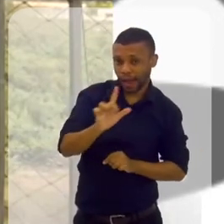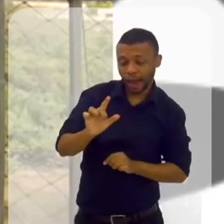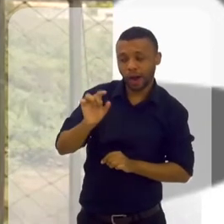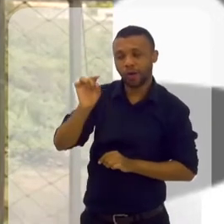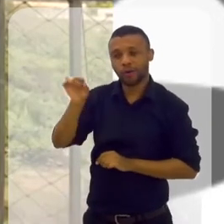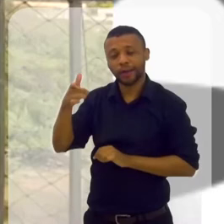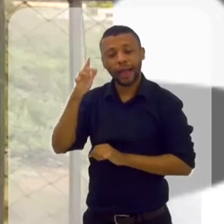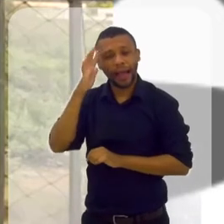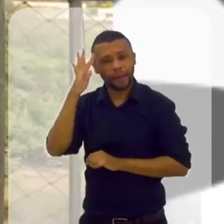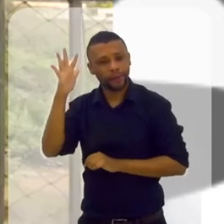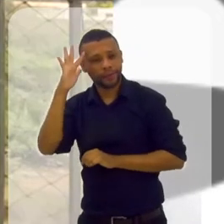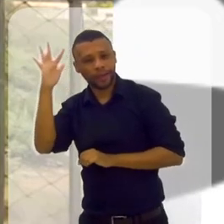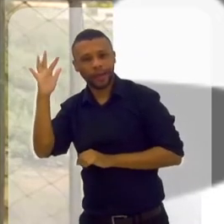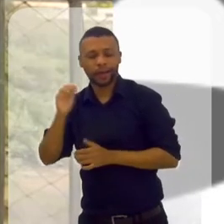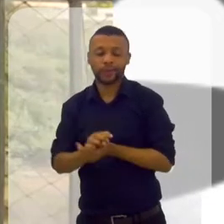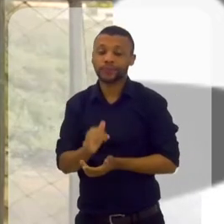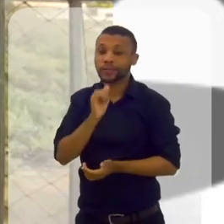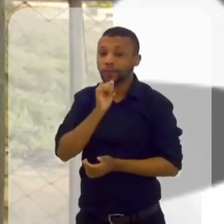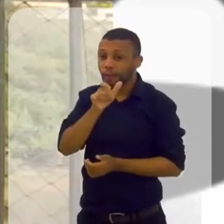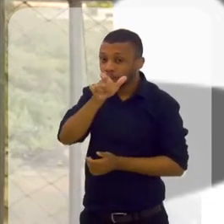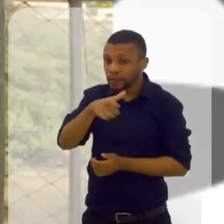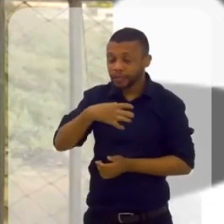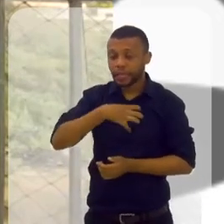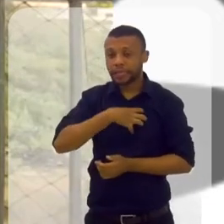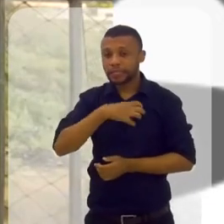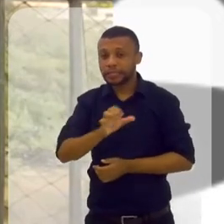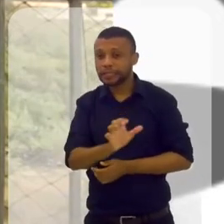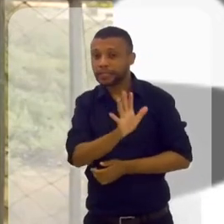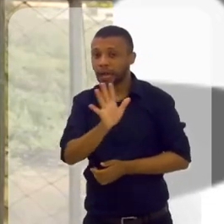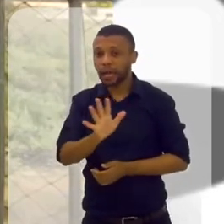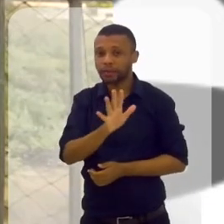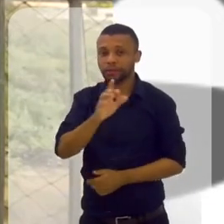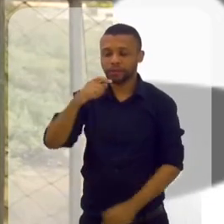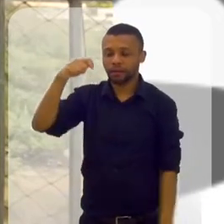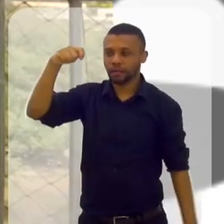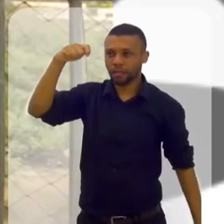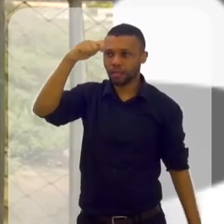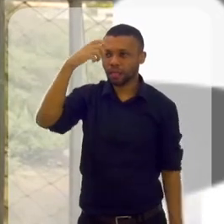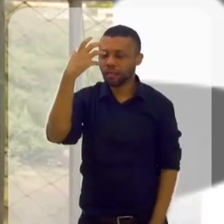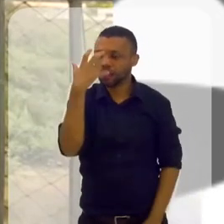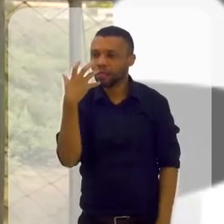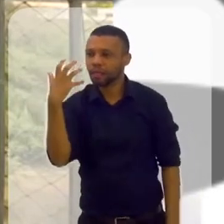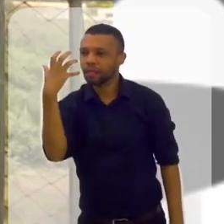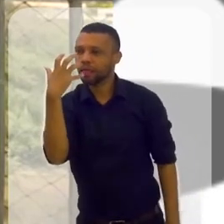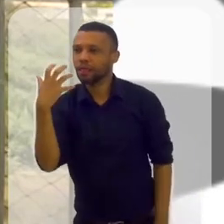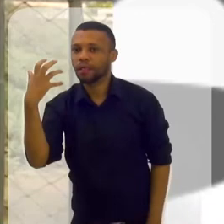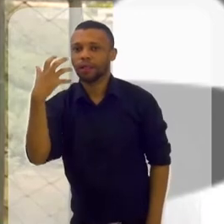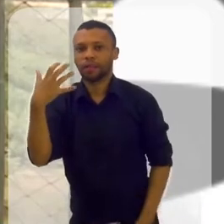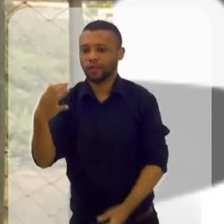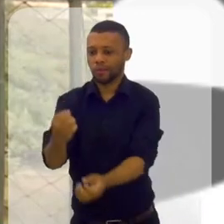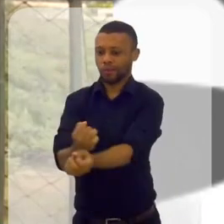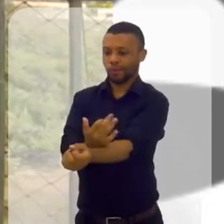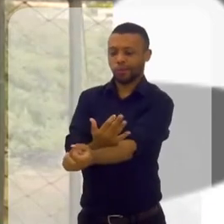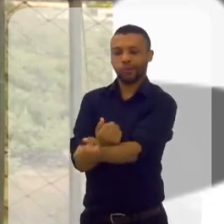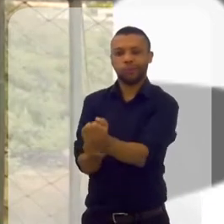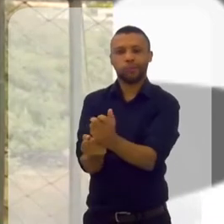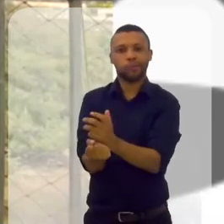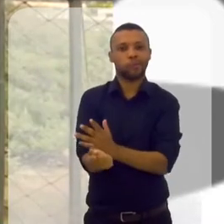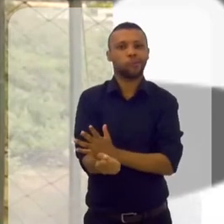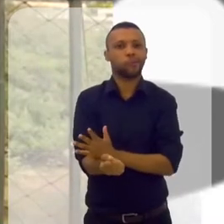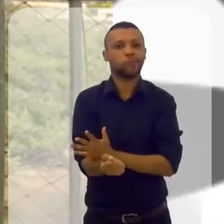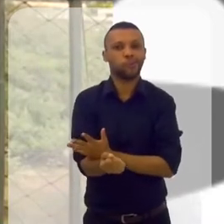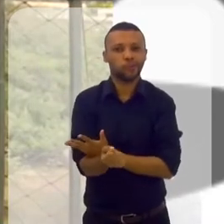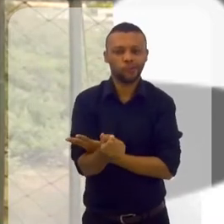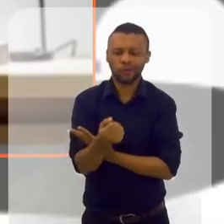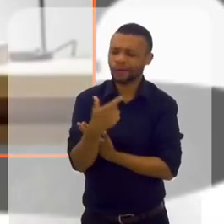pra pessoa que está ali no estado hipnótico, que depois eu vou explicar com calma, pra ela, que está no estado hipnótico, ela está vivendo aquele momento.